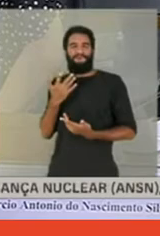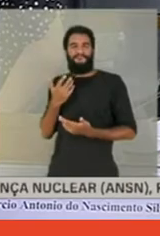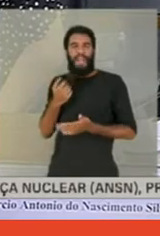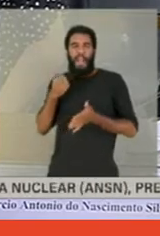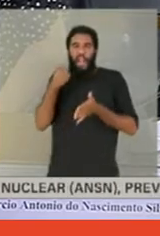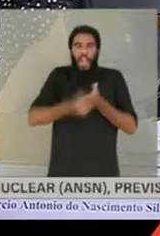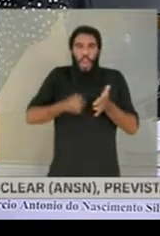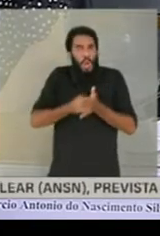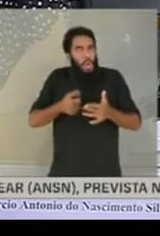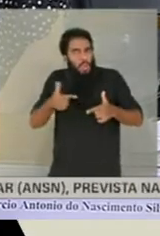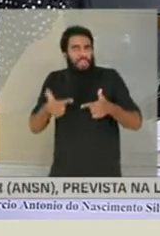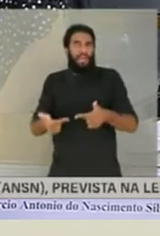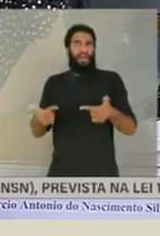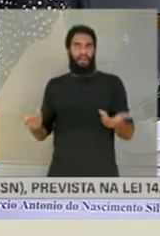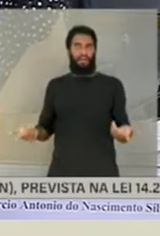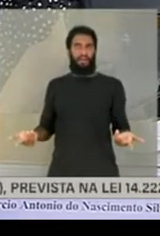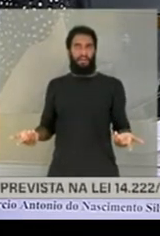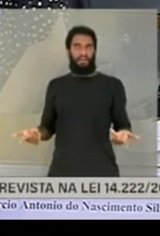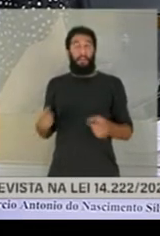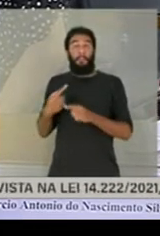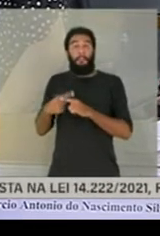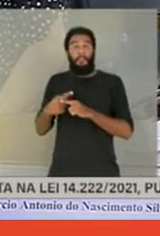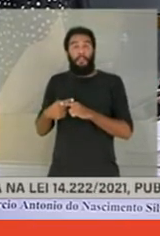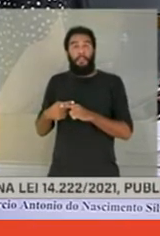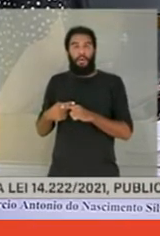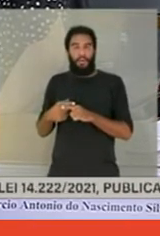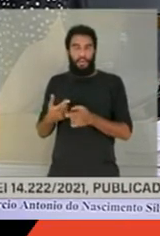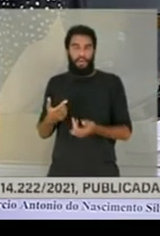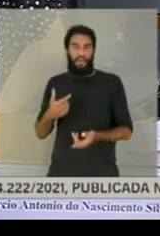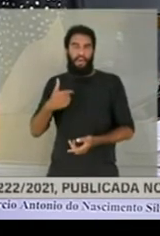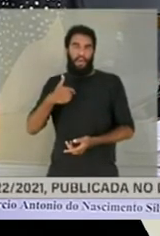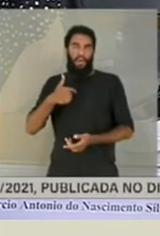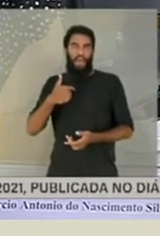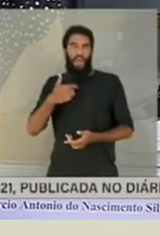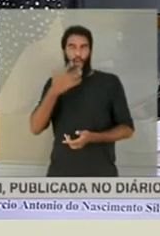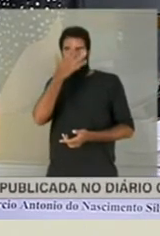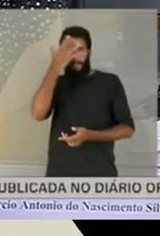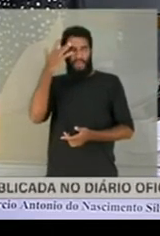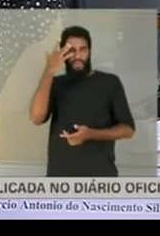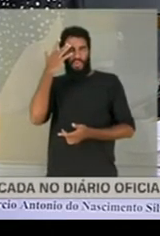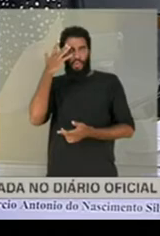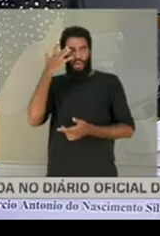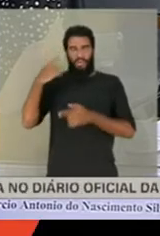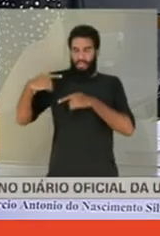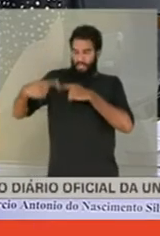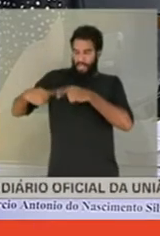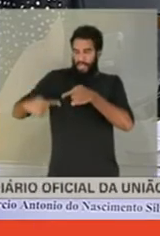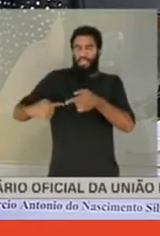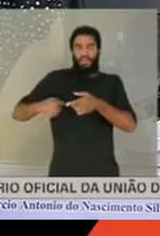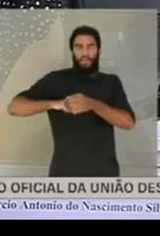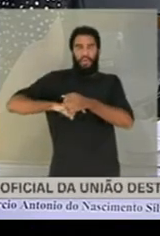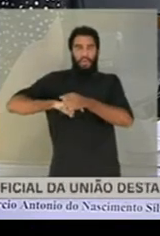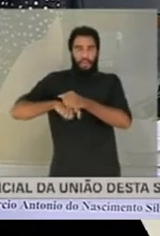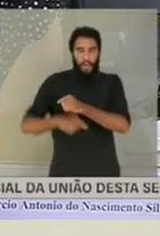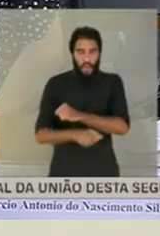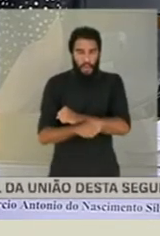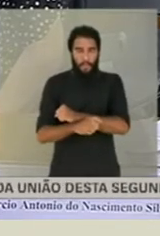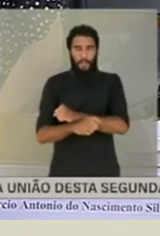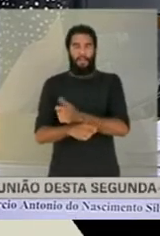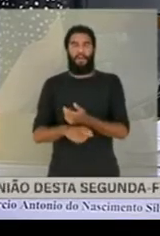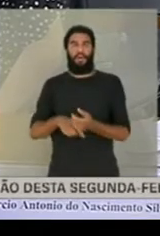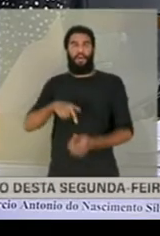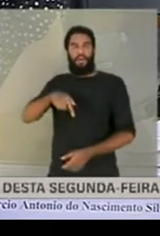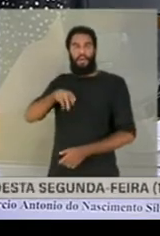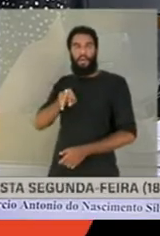acostumado a esses atos assim, porque eu sou quilombola, sabe, eu venho de origem quilombola, então eu já estou acostumado a